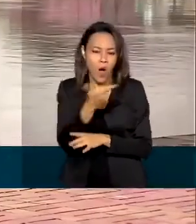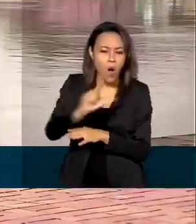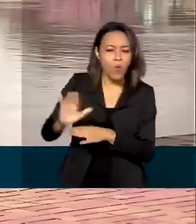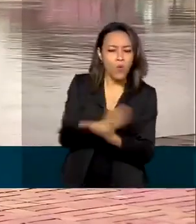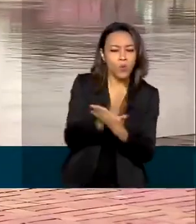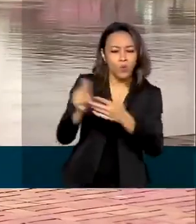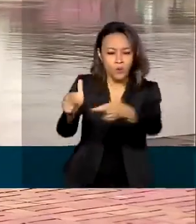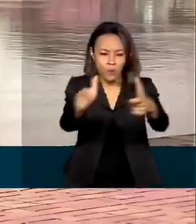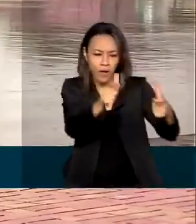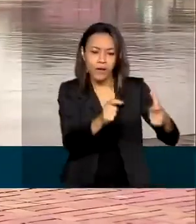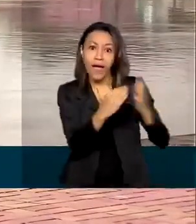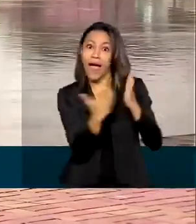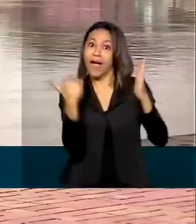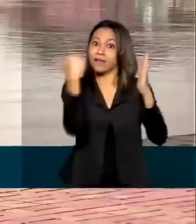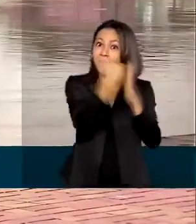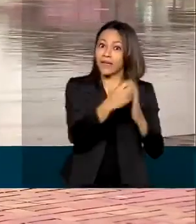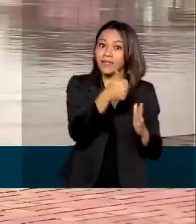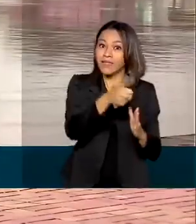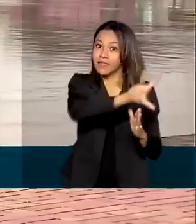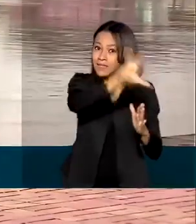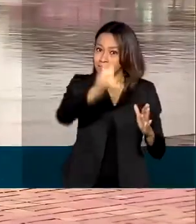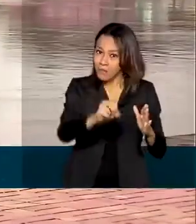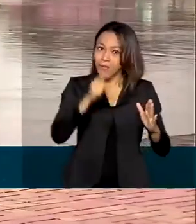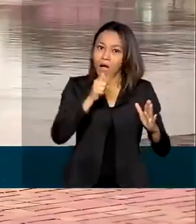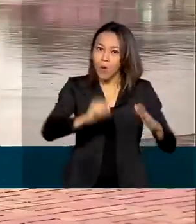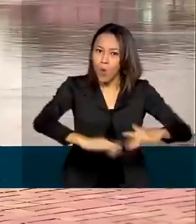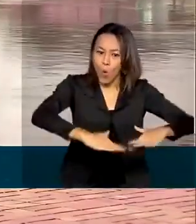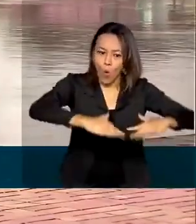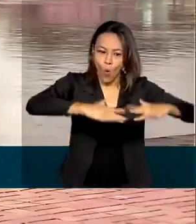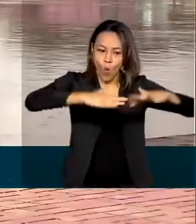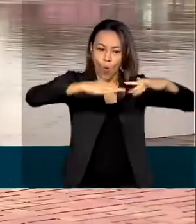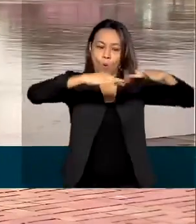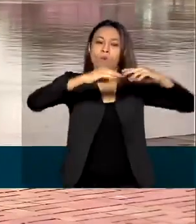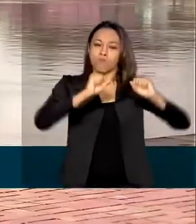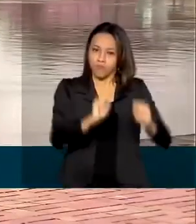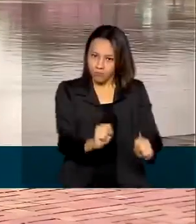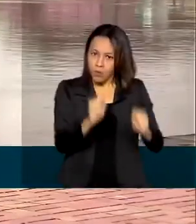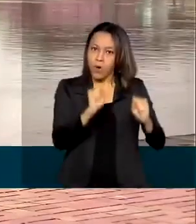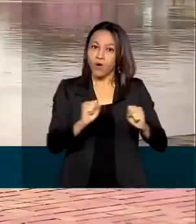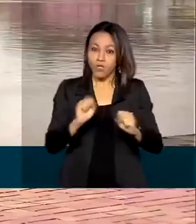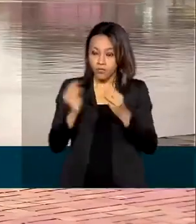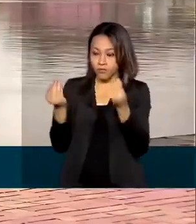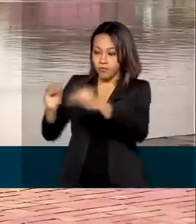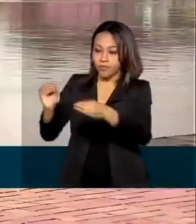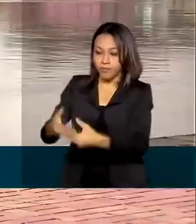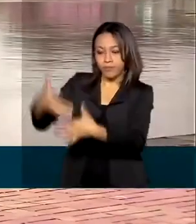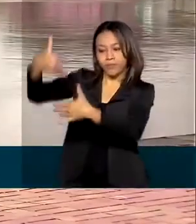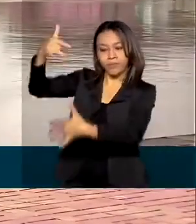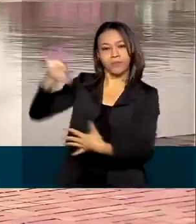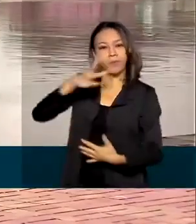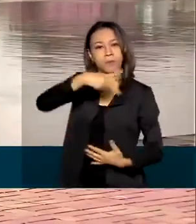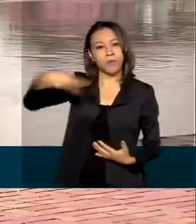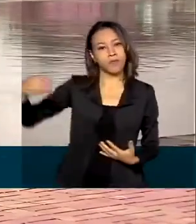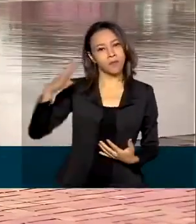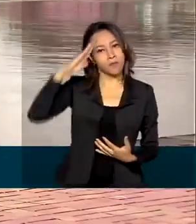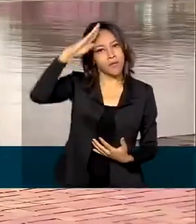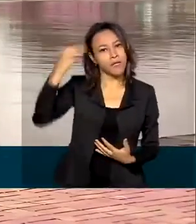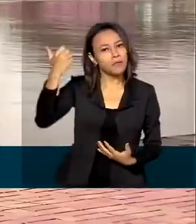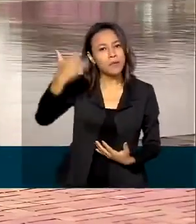registrar até 150 milímetros de chuvas acumuladas. Pelas redes sociais, o presidente Jair Bolsonaro